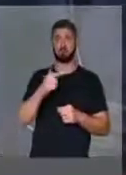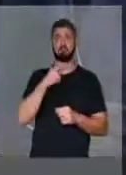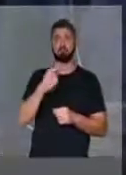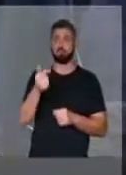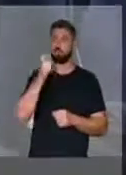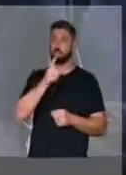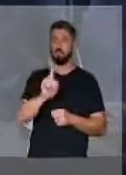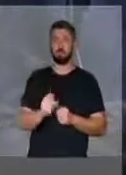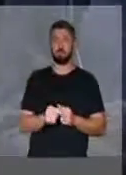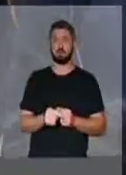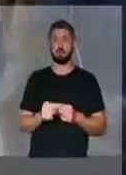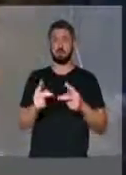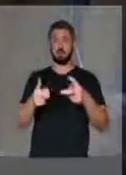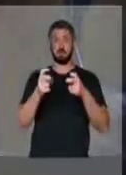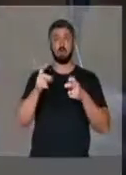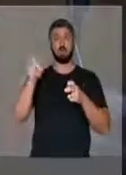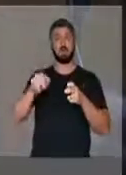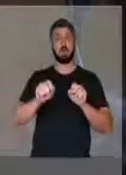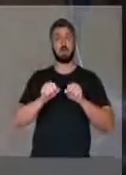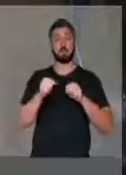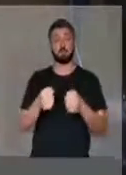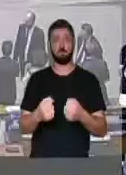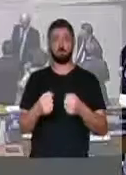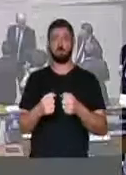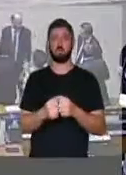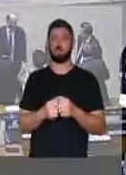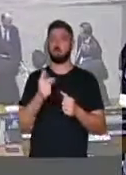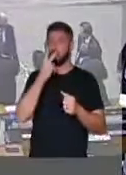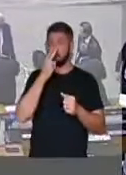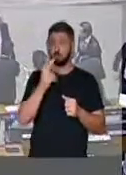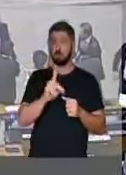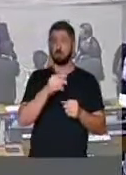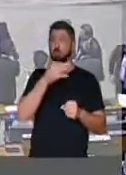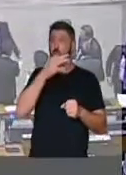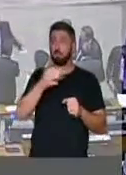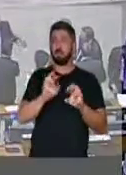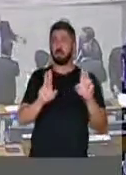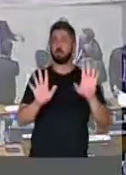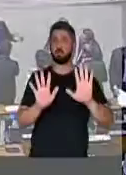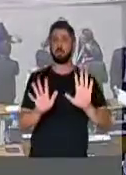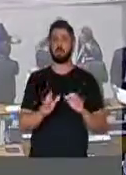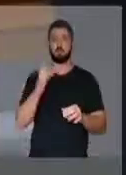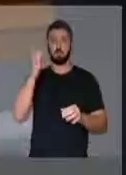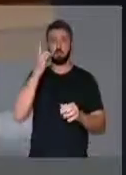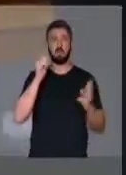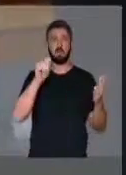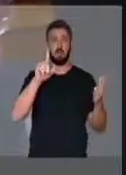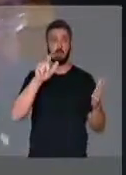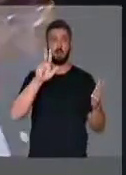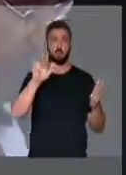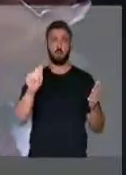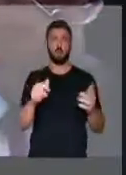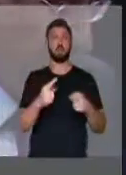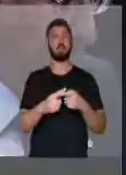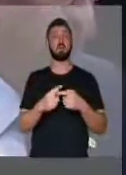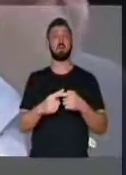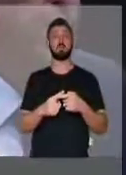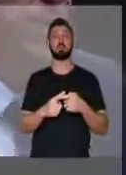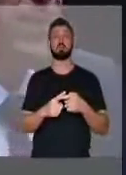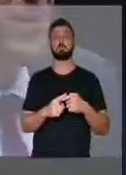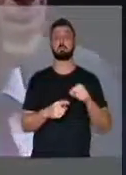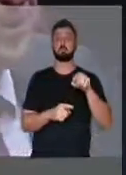não se efetivará. que se cobra aí é desempenho, não achamos, temos uma visão distinta da do deputado Aleluia, de que